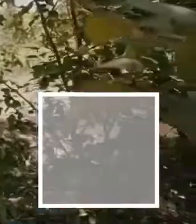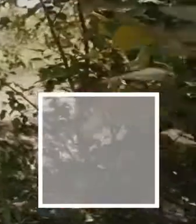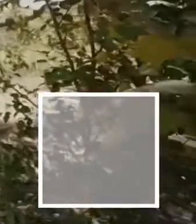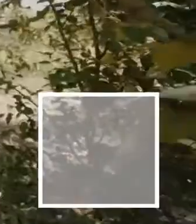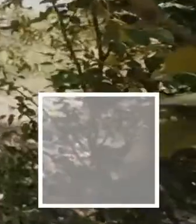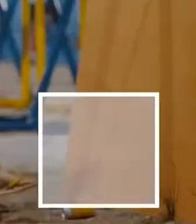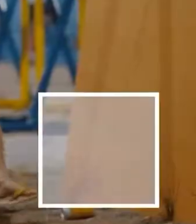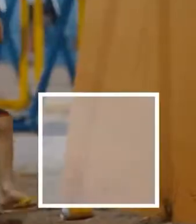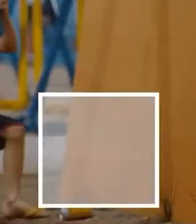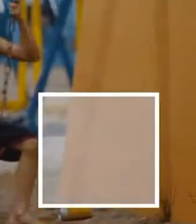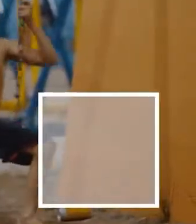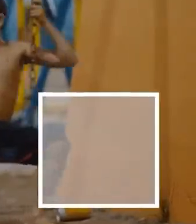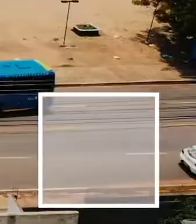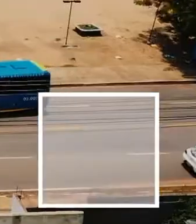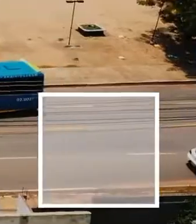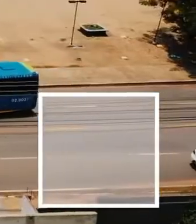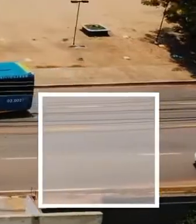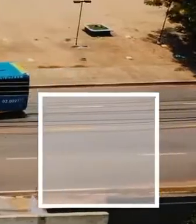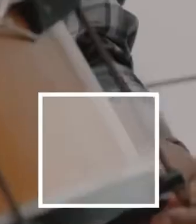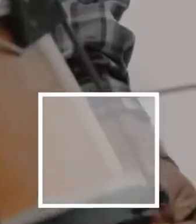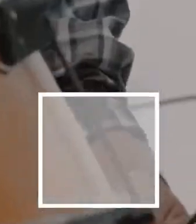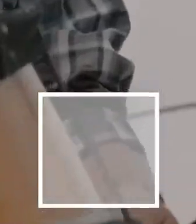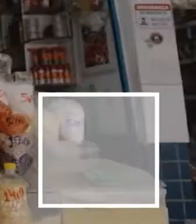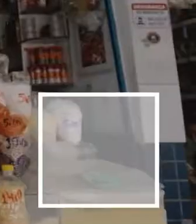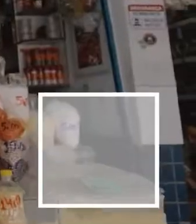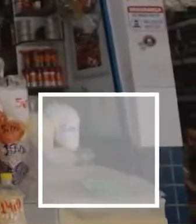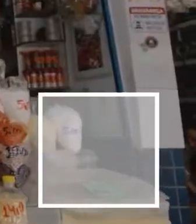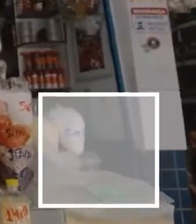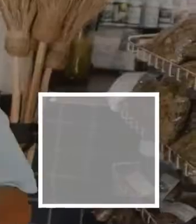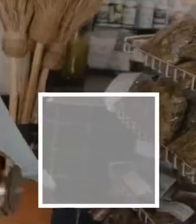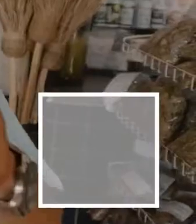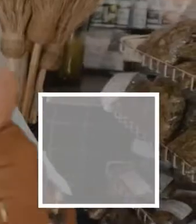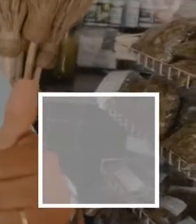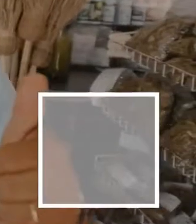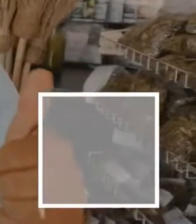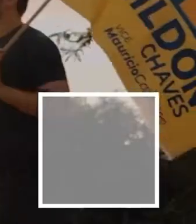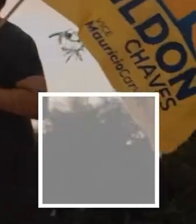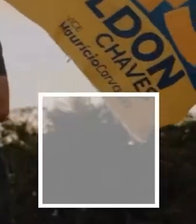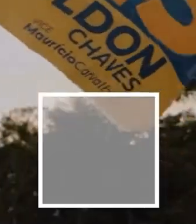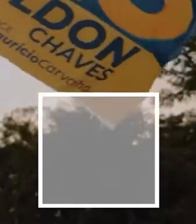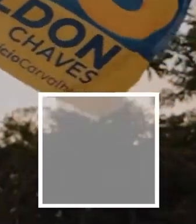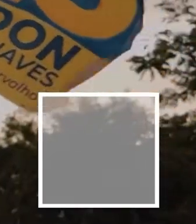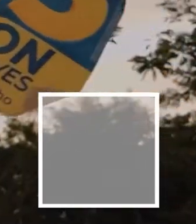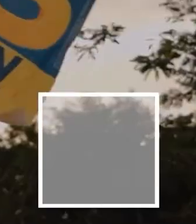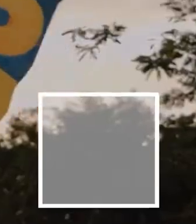De novo 45. Eu quero é mais.